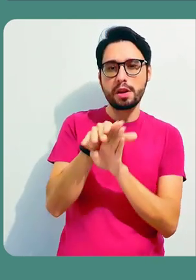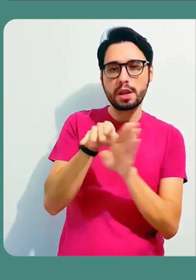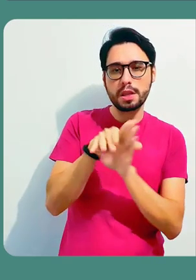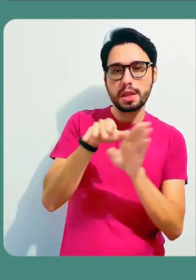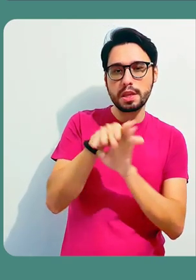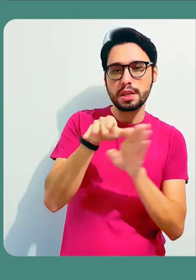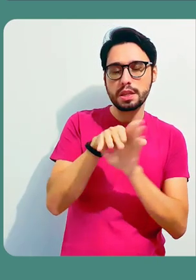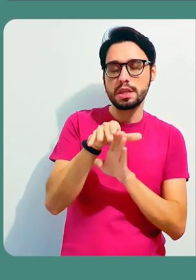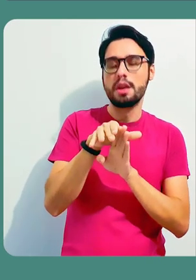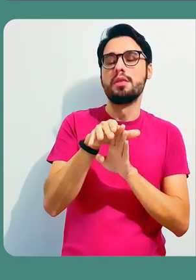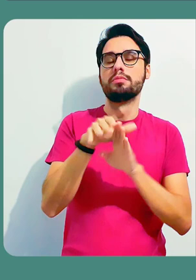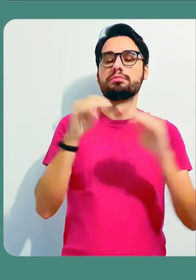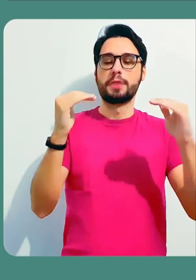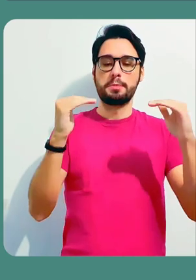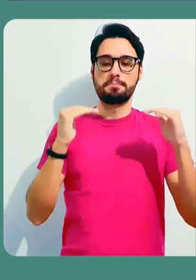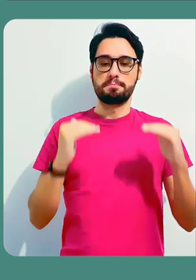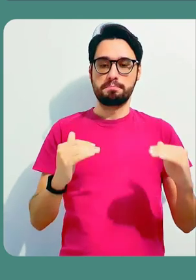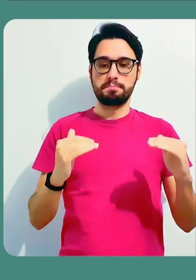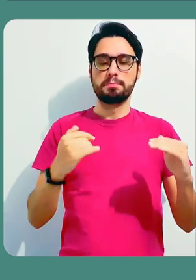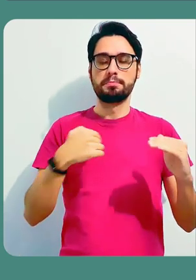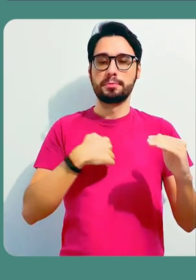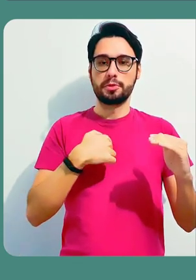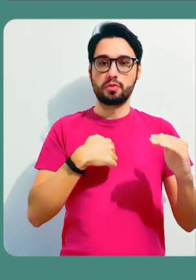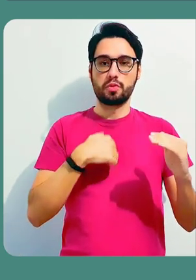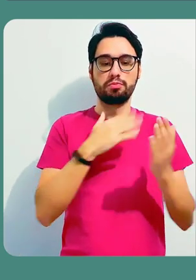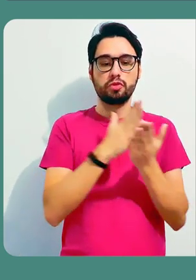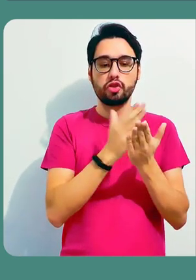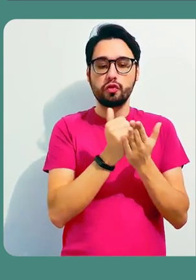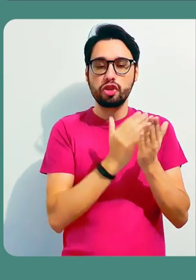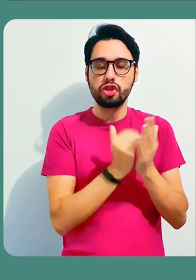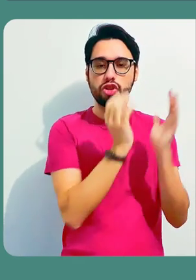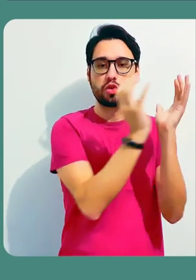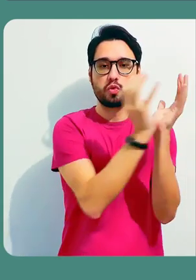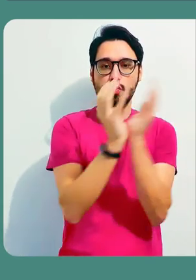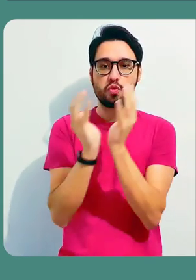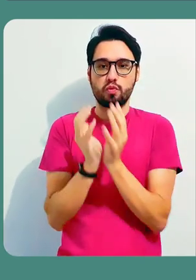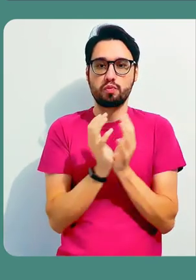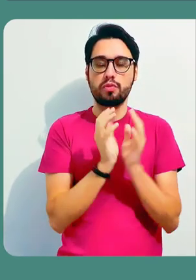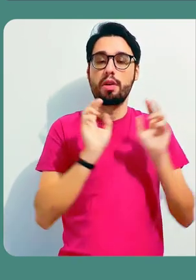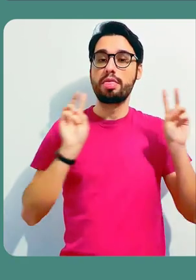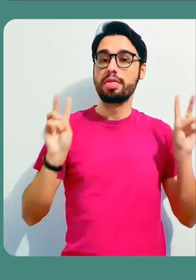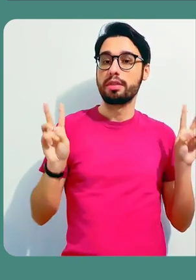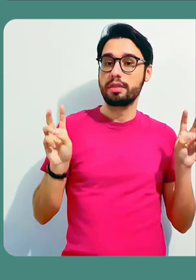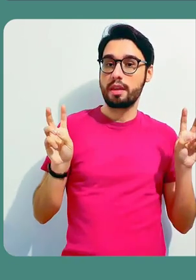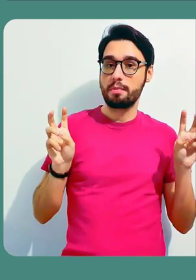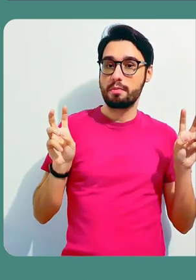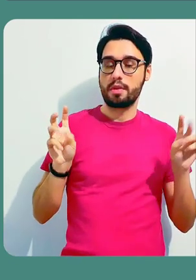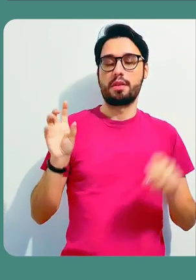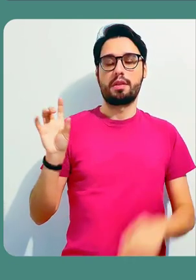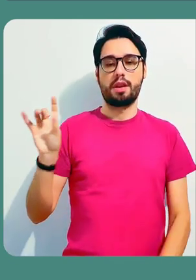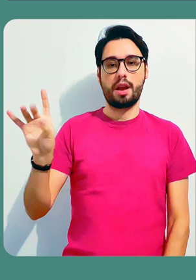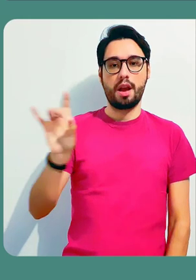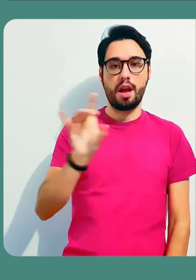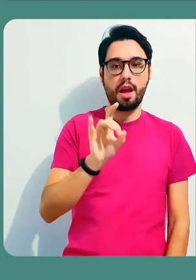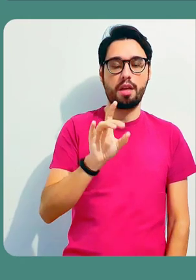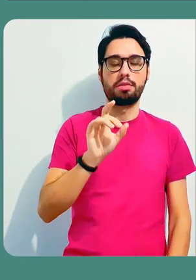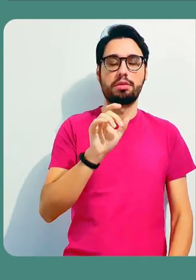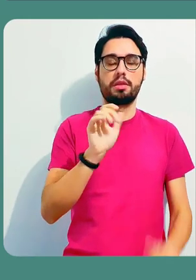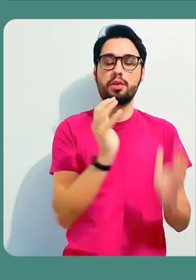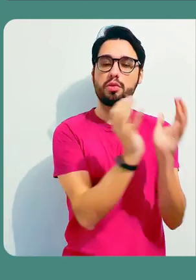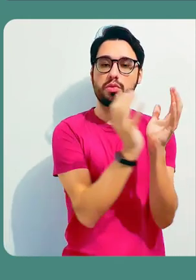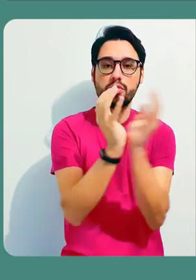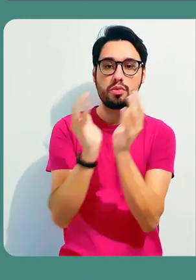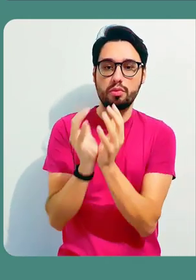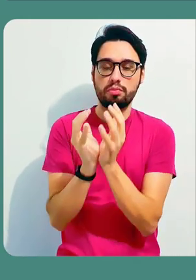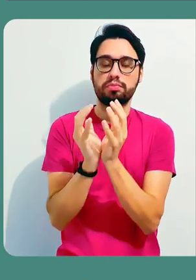Google Docs, eu editei e coloquei aqui algumas orientações. E aqui embaixo, então, eu separei os meus estudantes por